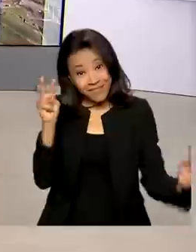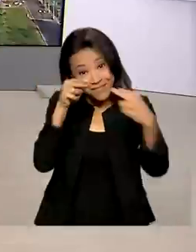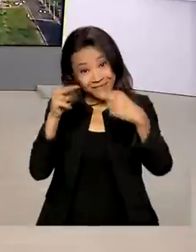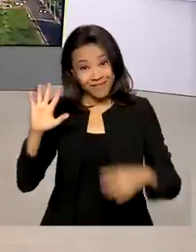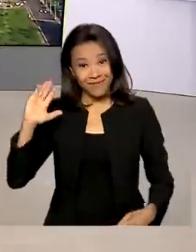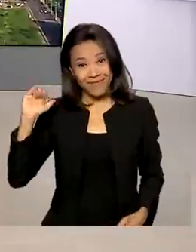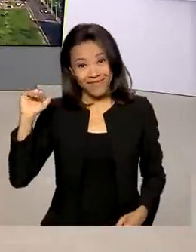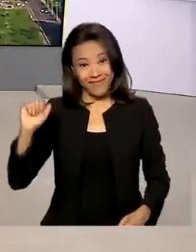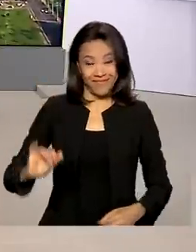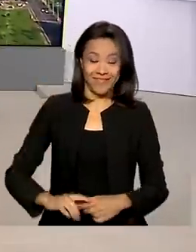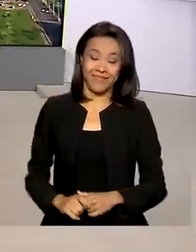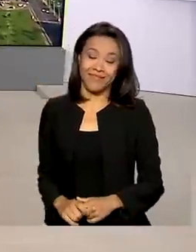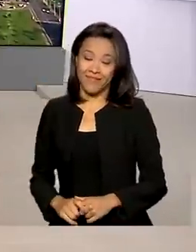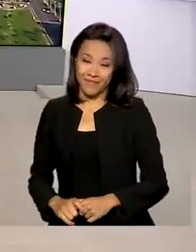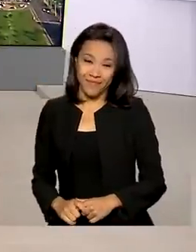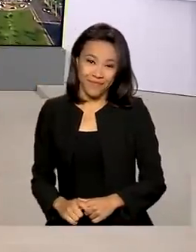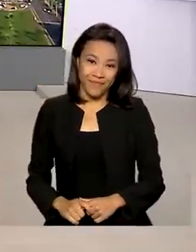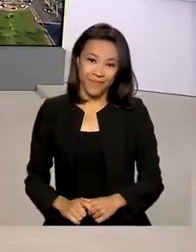Até lá, tchau, tchau.